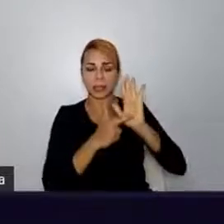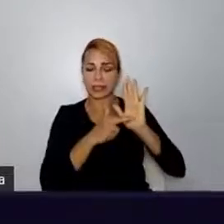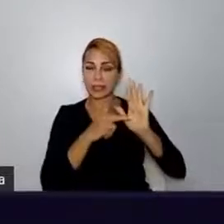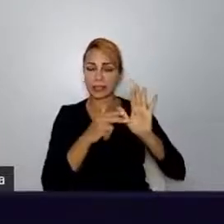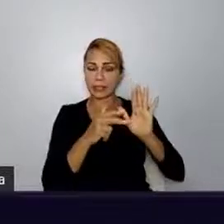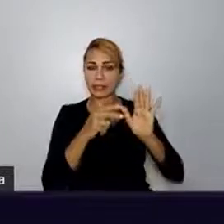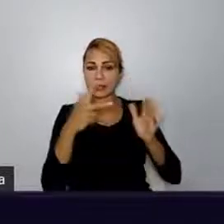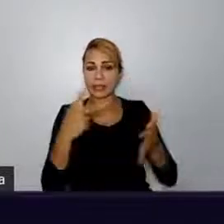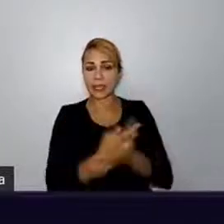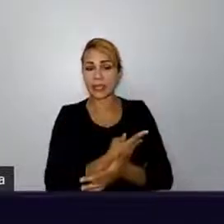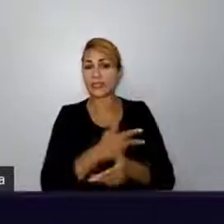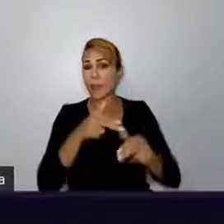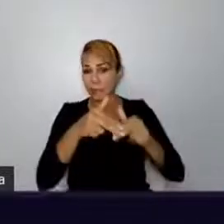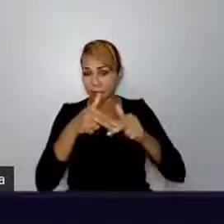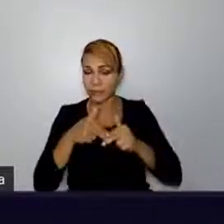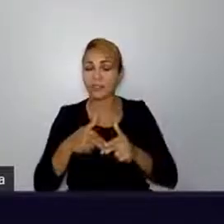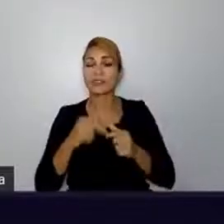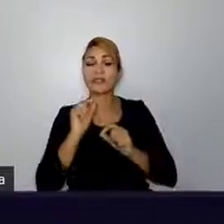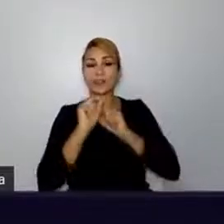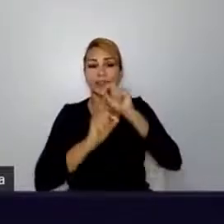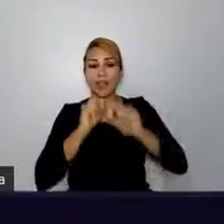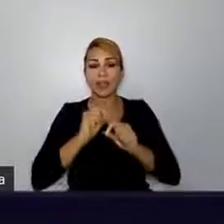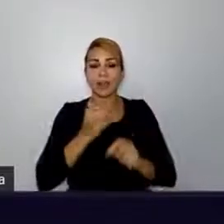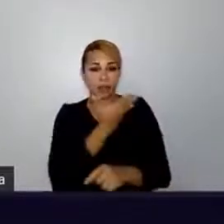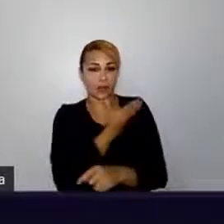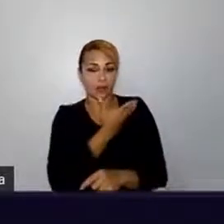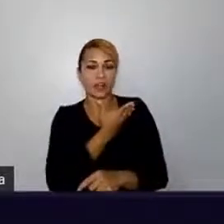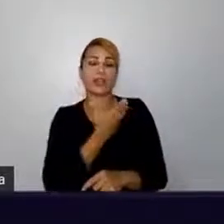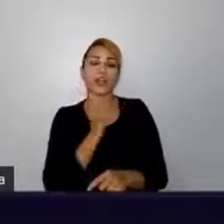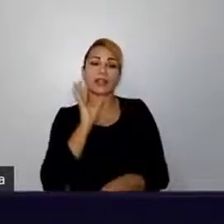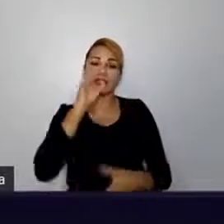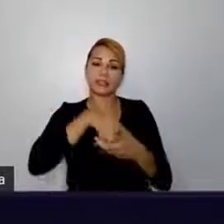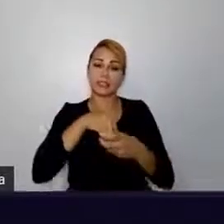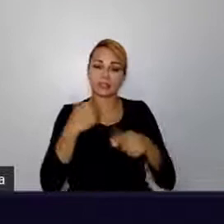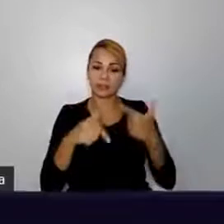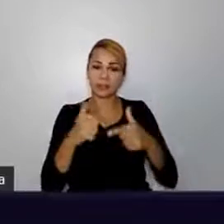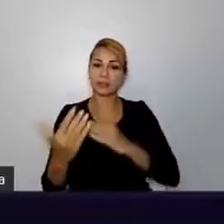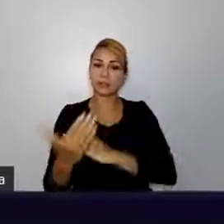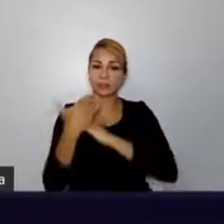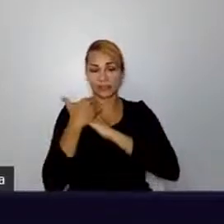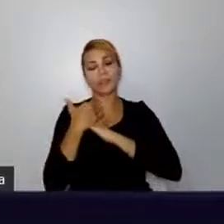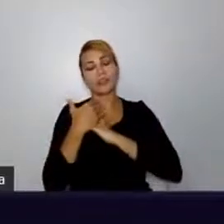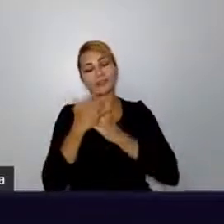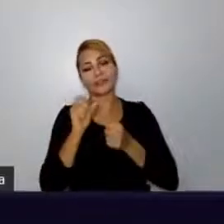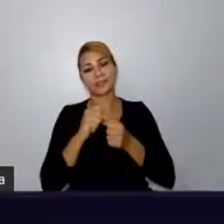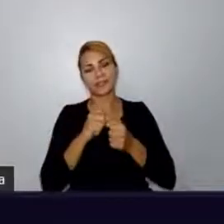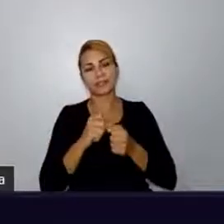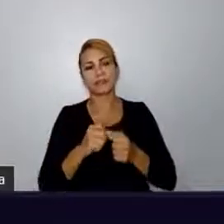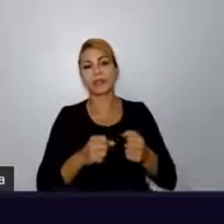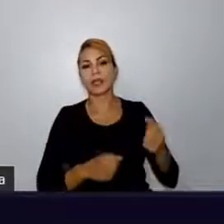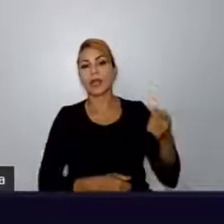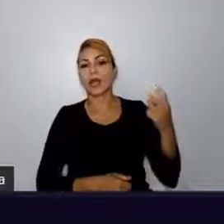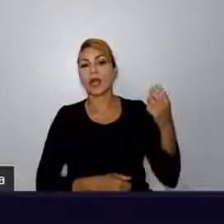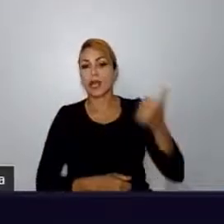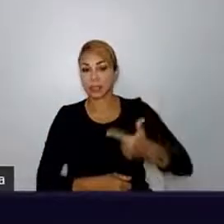colega de trabalho me incentivou a fazer. E a segunda contribuição foi para o Cerenato de Amon. Eu já tinha programado